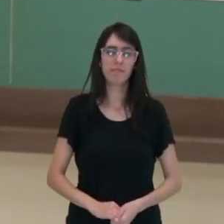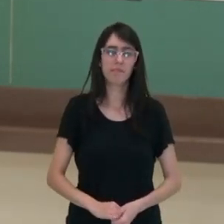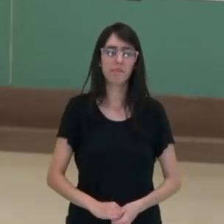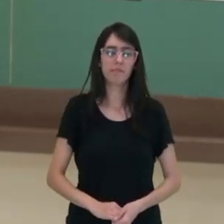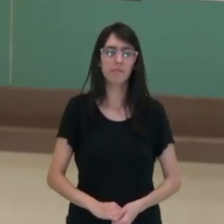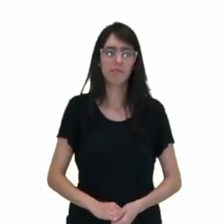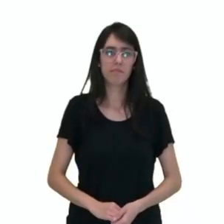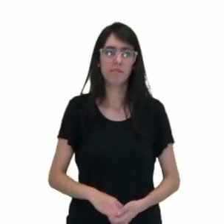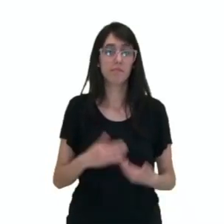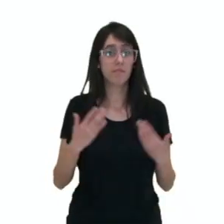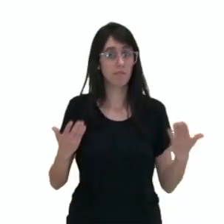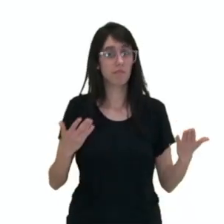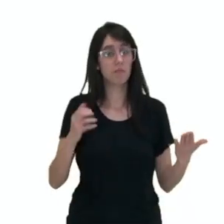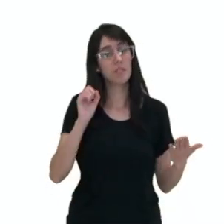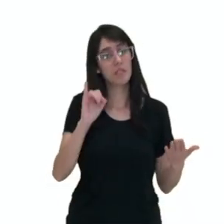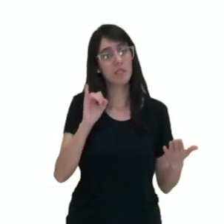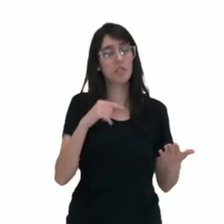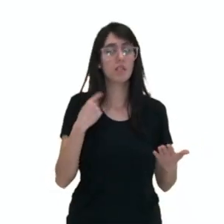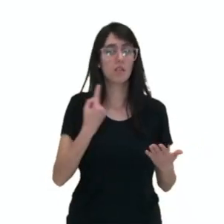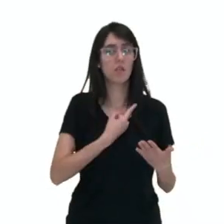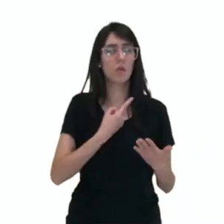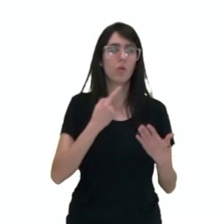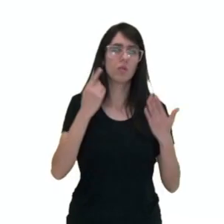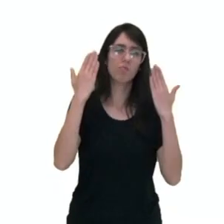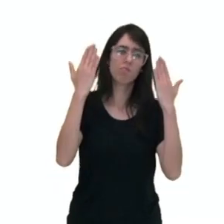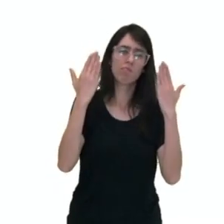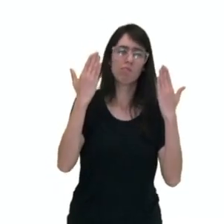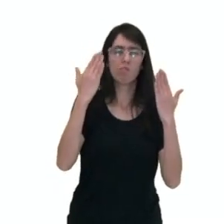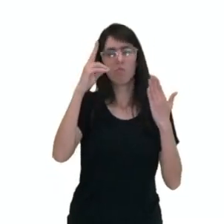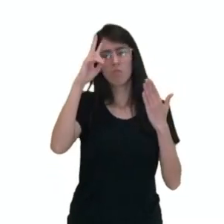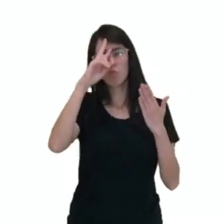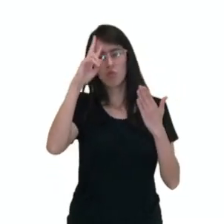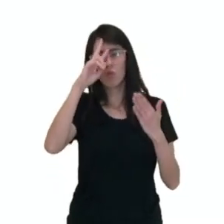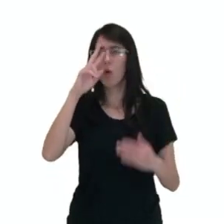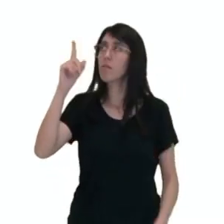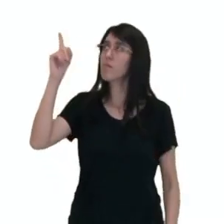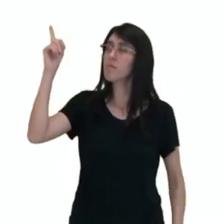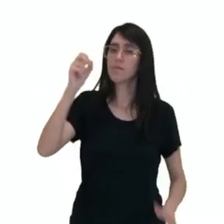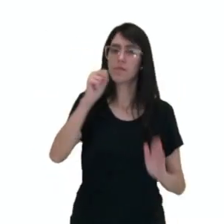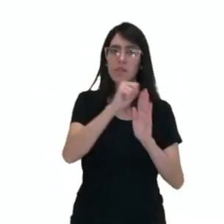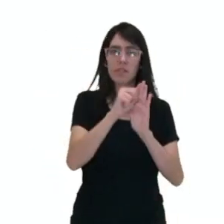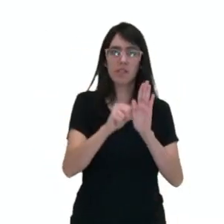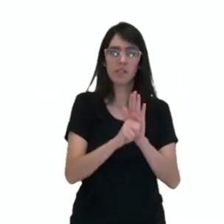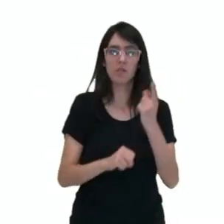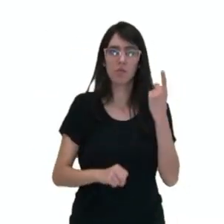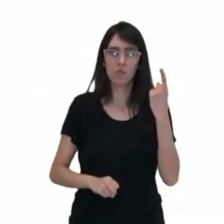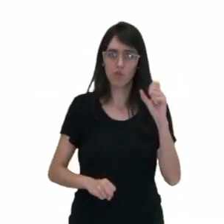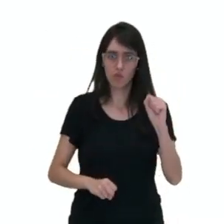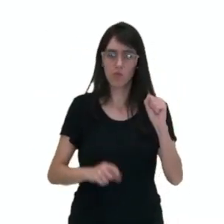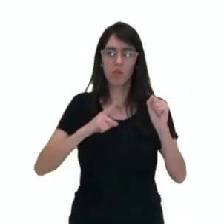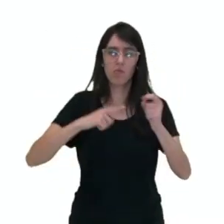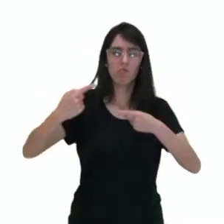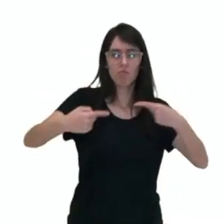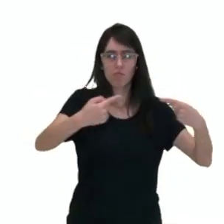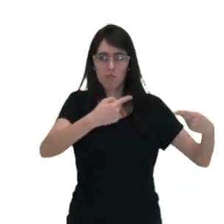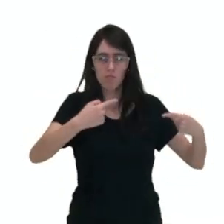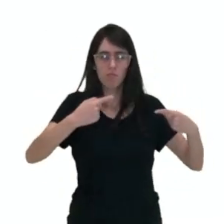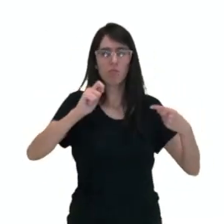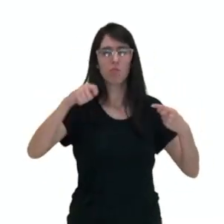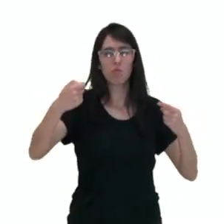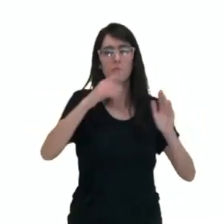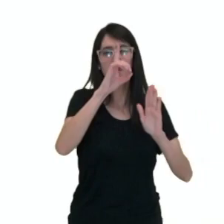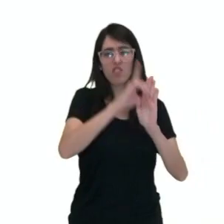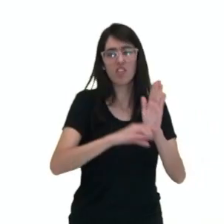Então se a gente for fazer uma linha histórica, nós temos no século XVIII esse debate entre os liberais dos direitos